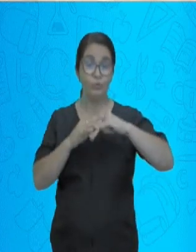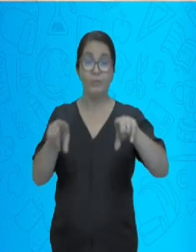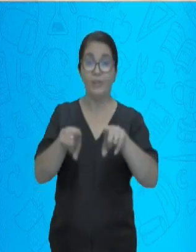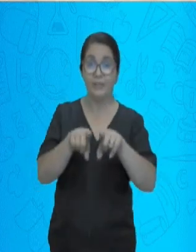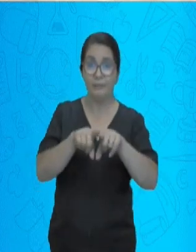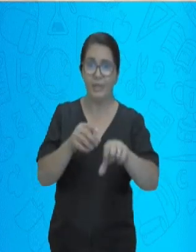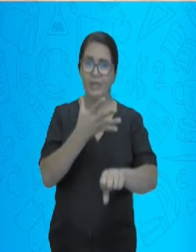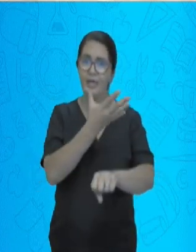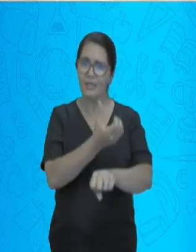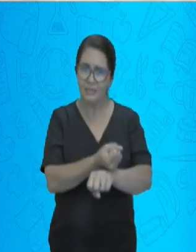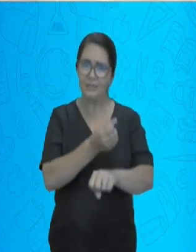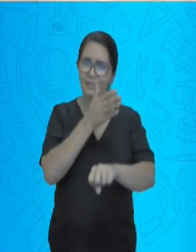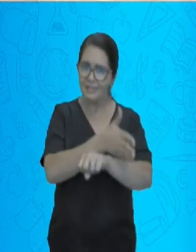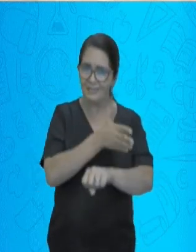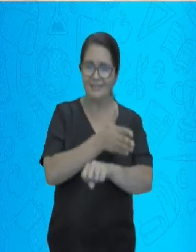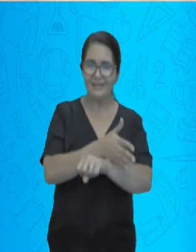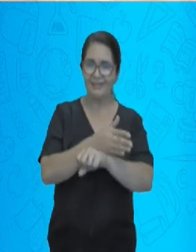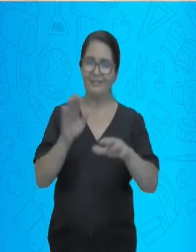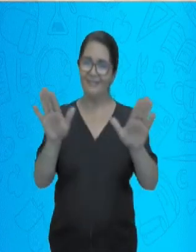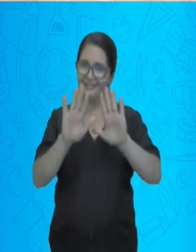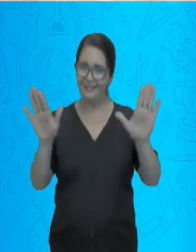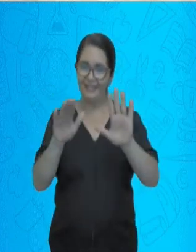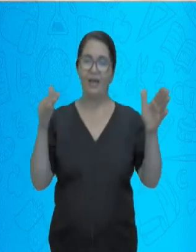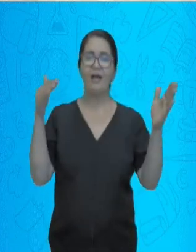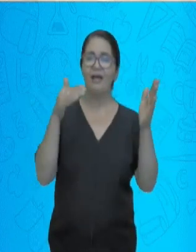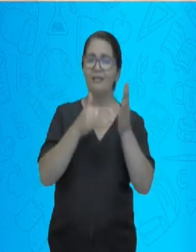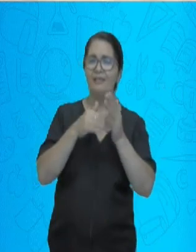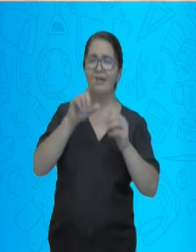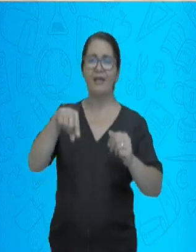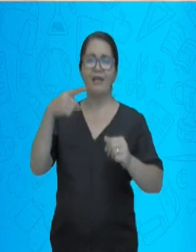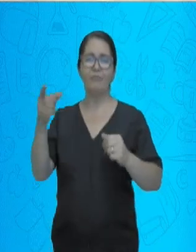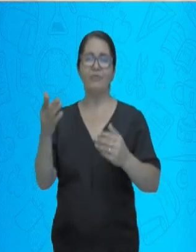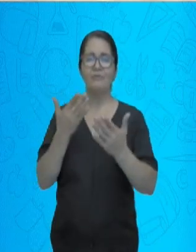SMEDGV. Tchau, tchau! Até a próxima!